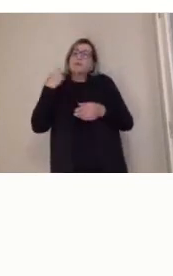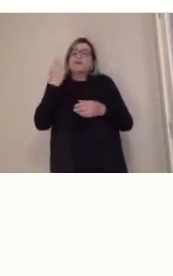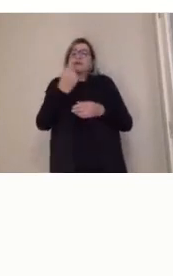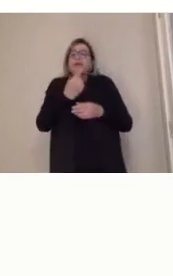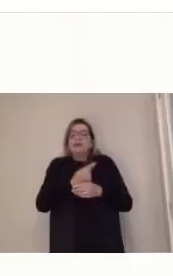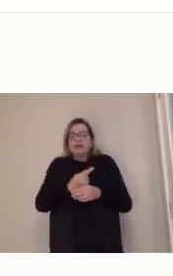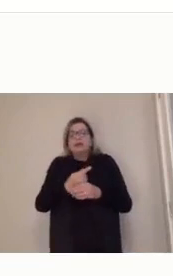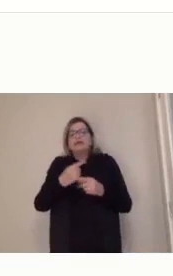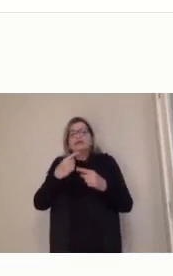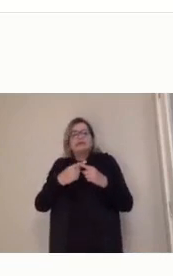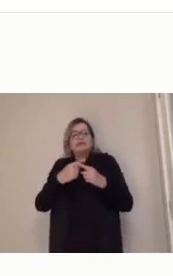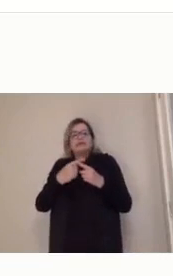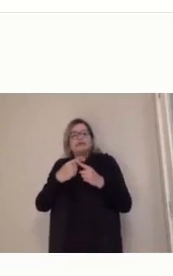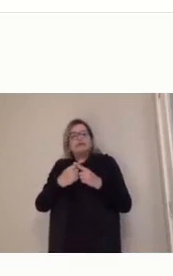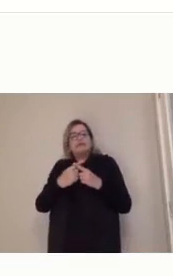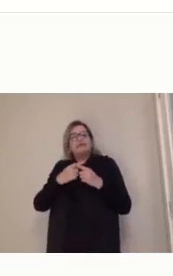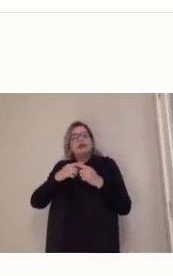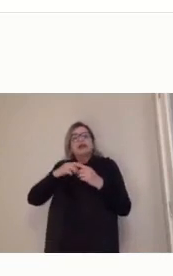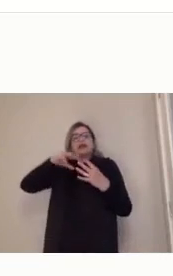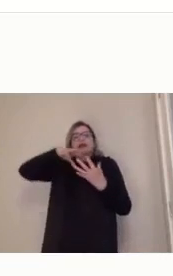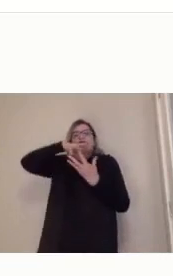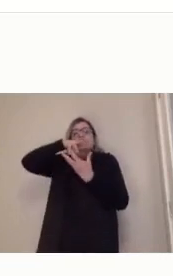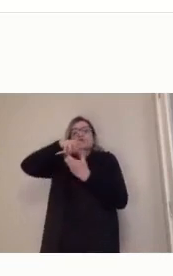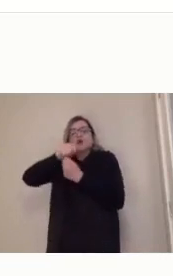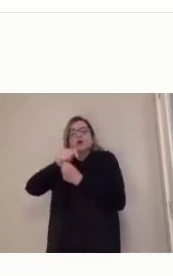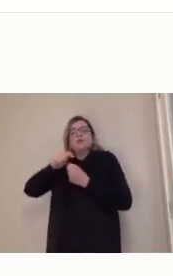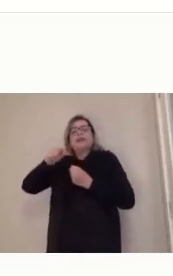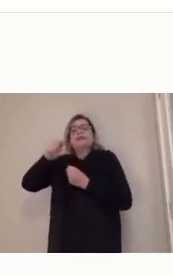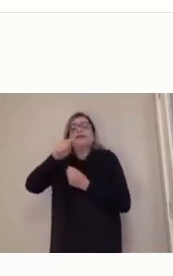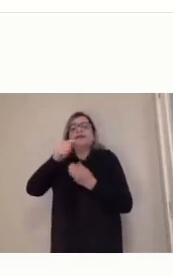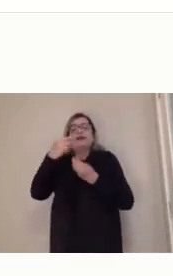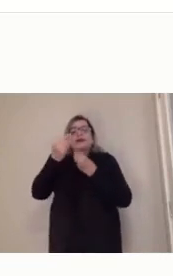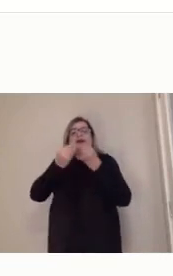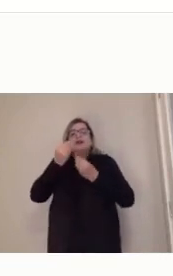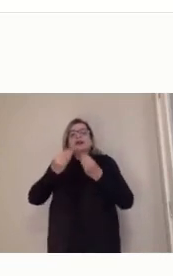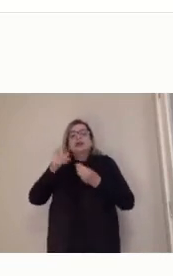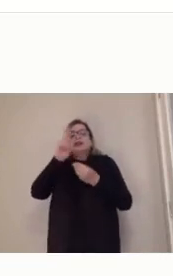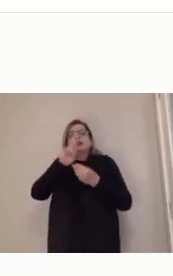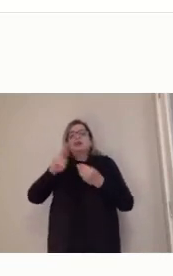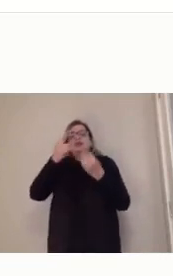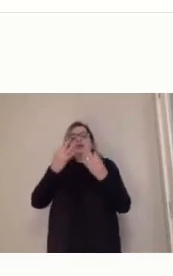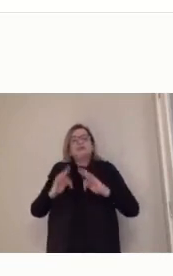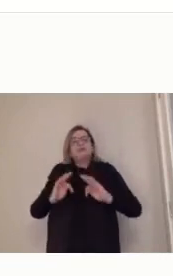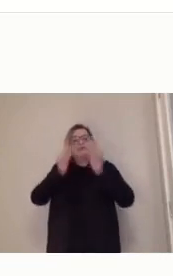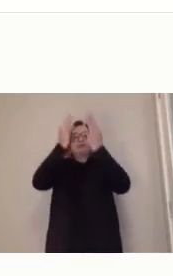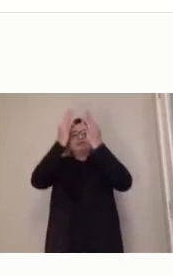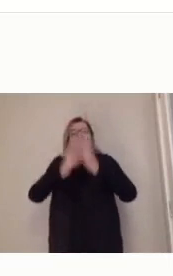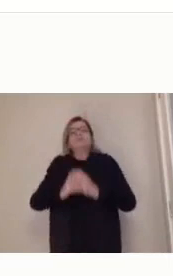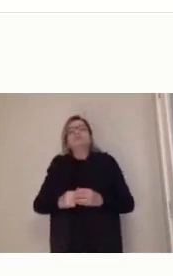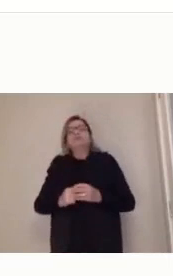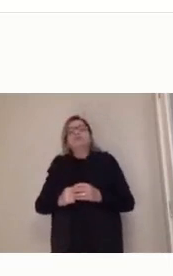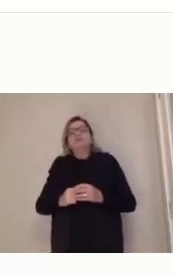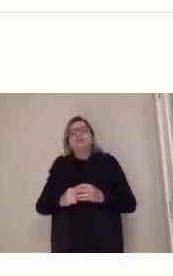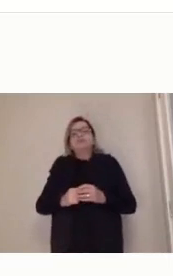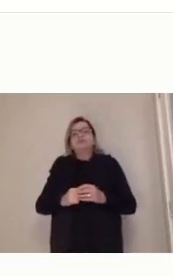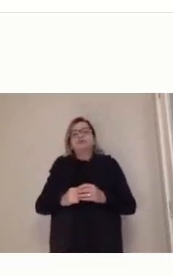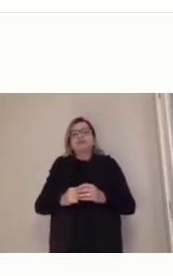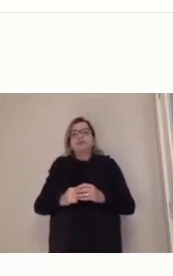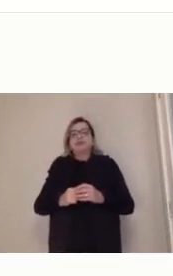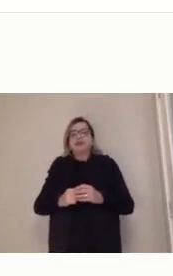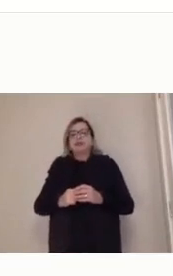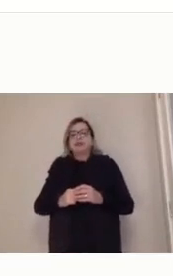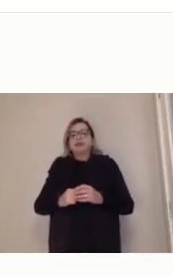próprio uso das tecnologias, então, é nesse sentido que eu queria conversar um pouquinho com vocês, né, a gente falou da sociedade em rede, eu trago um